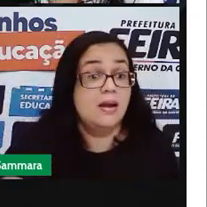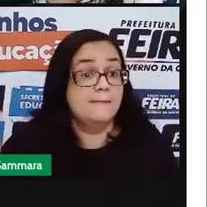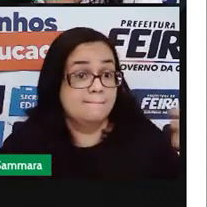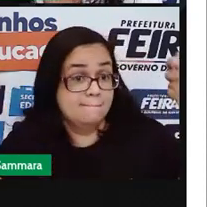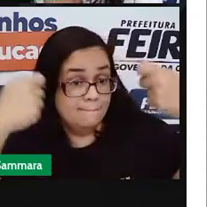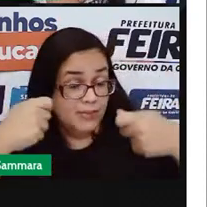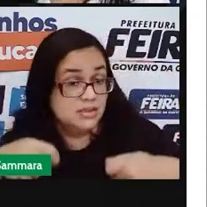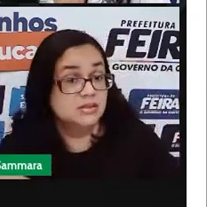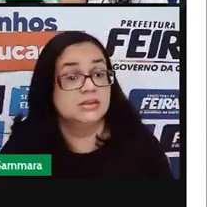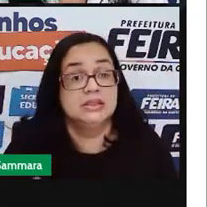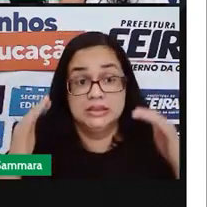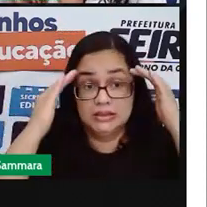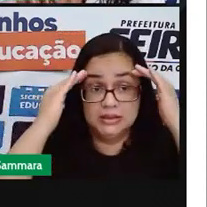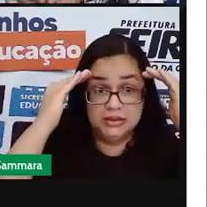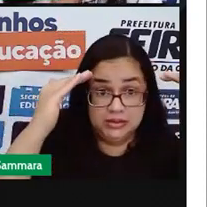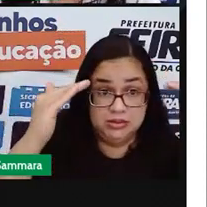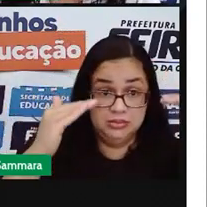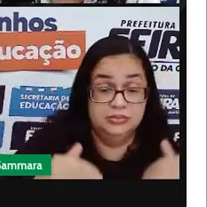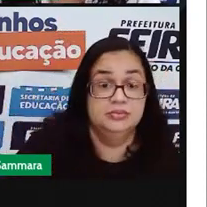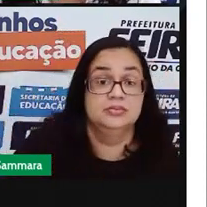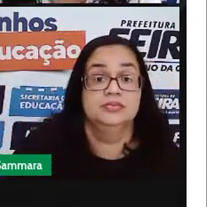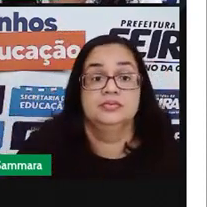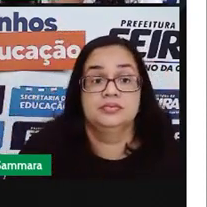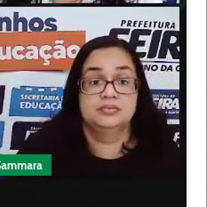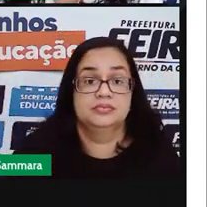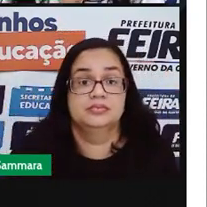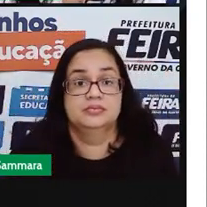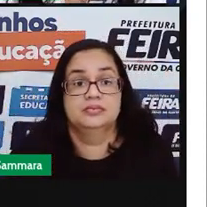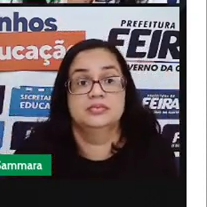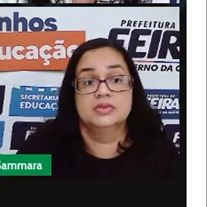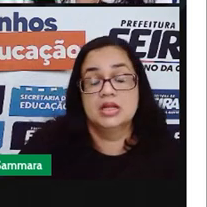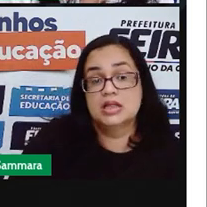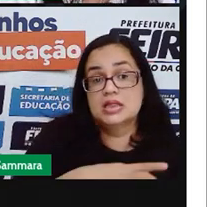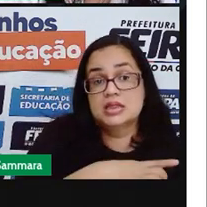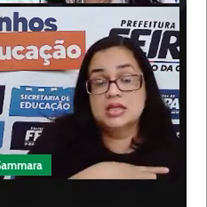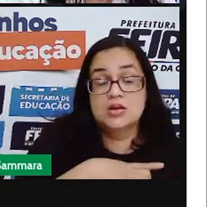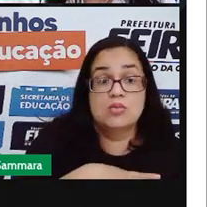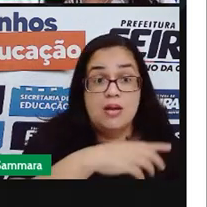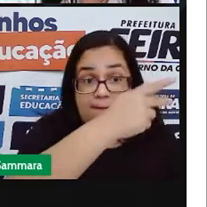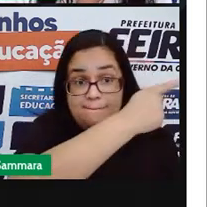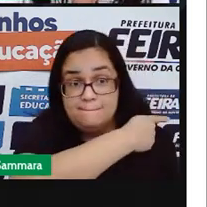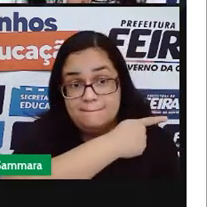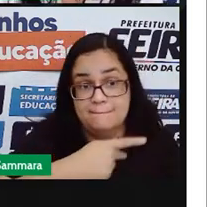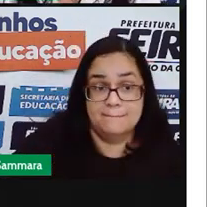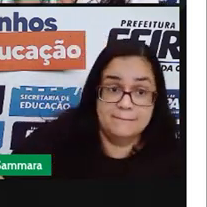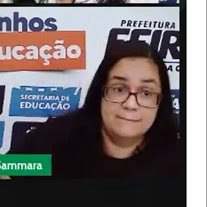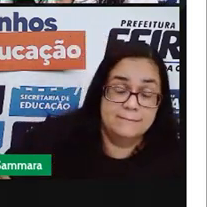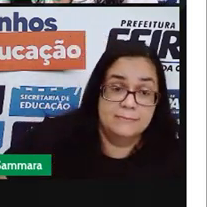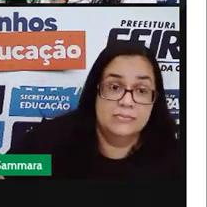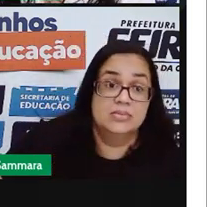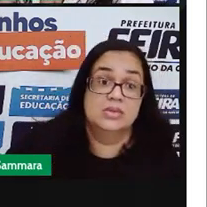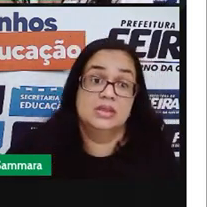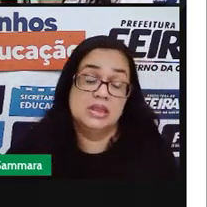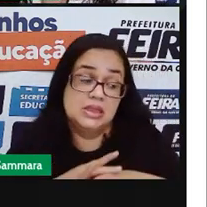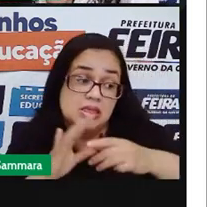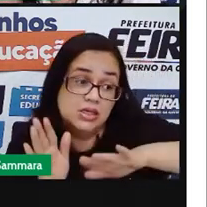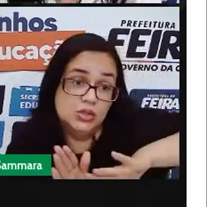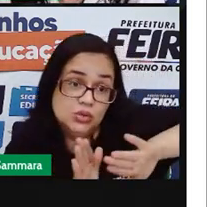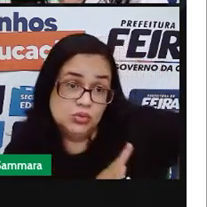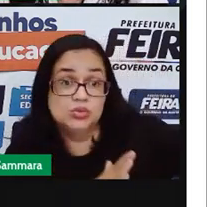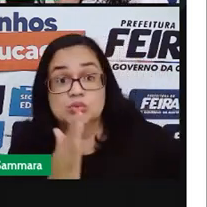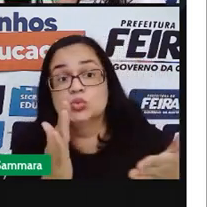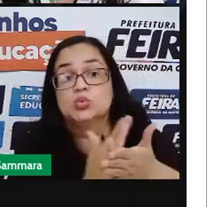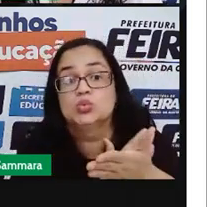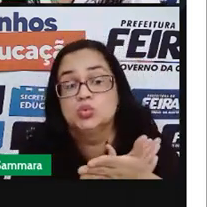ouvir aqueles que os elegeram. Então, o presidente da Câmara permitiu que algumas